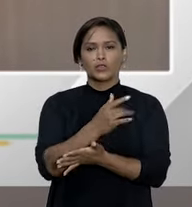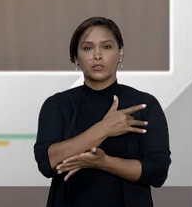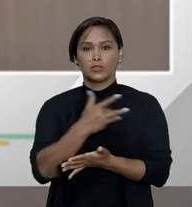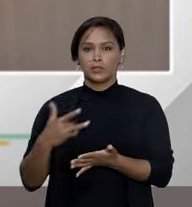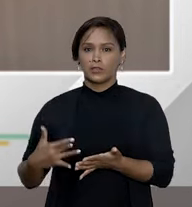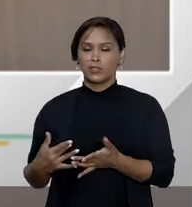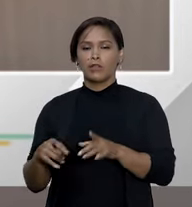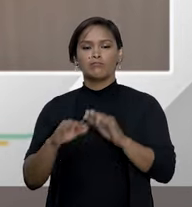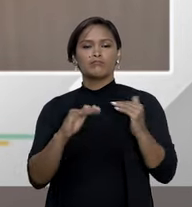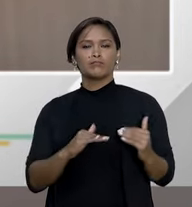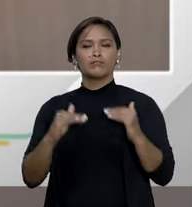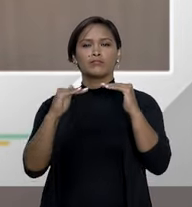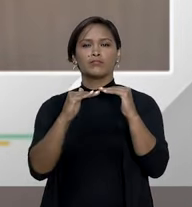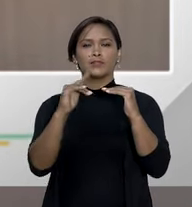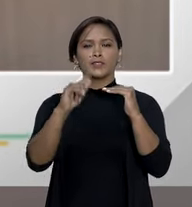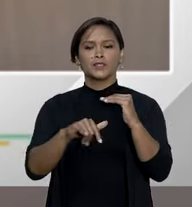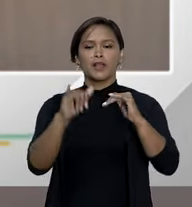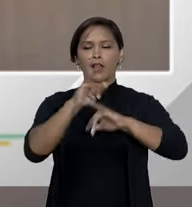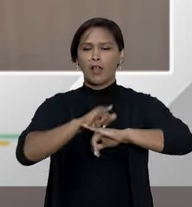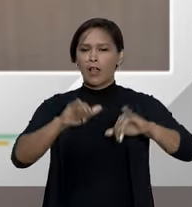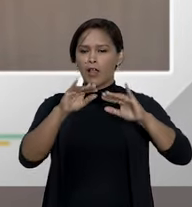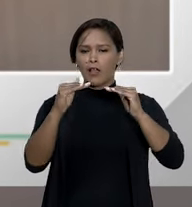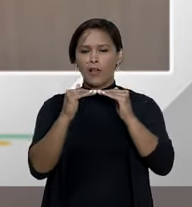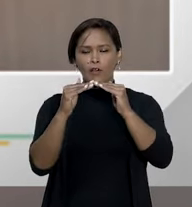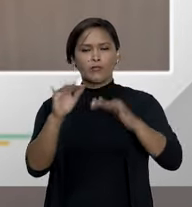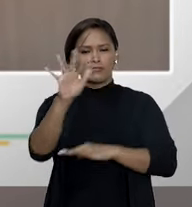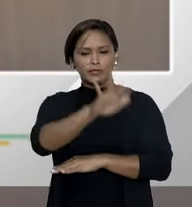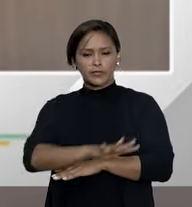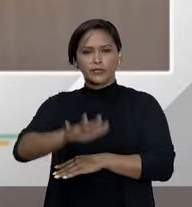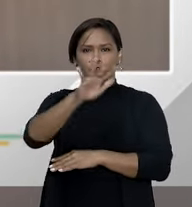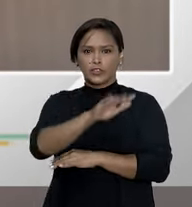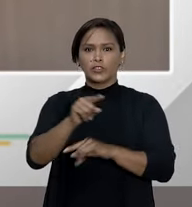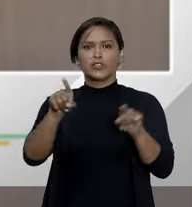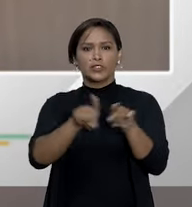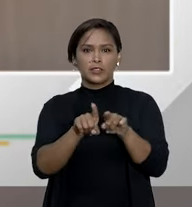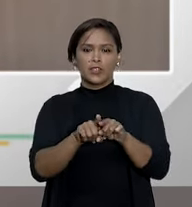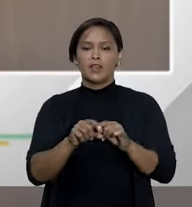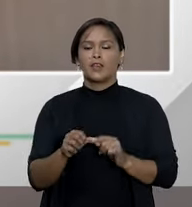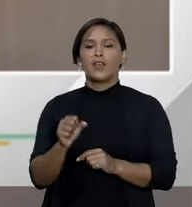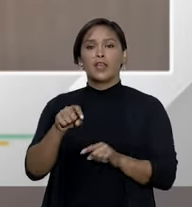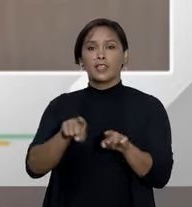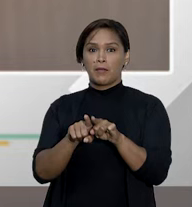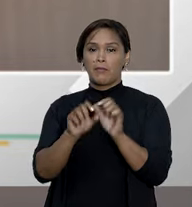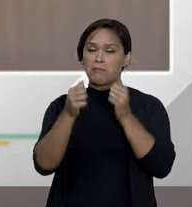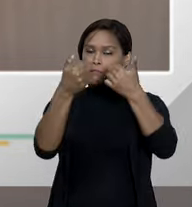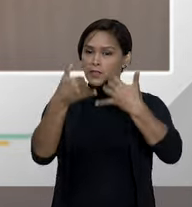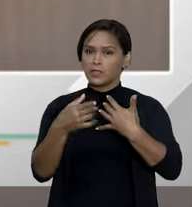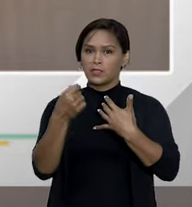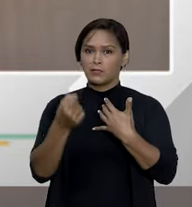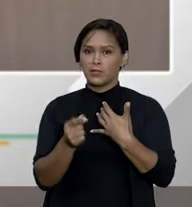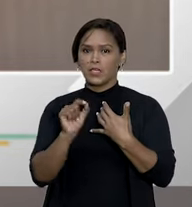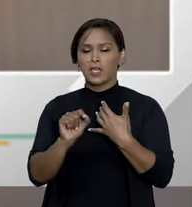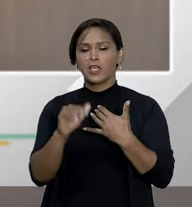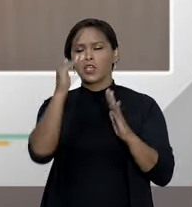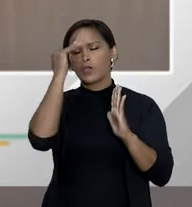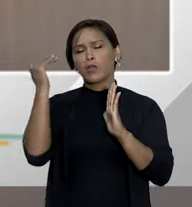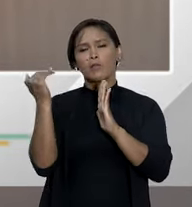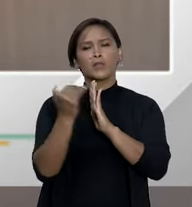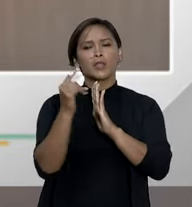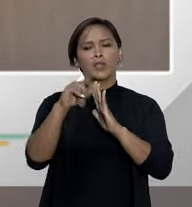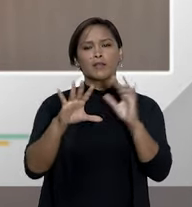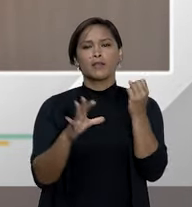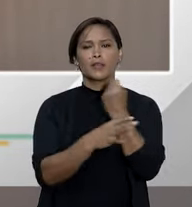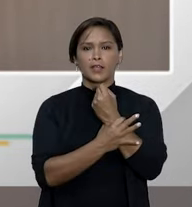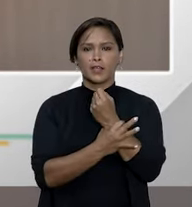que estabelece de forma geral quem entra no site da NSB isso, a obrigatoriedade a ser